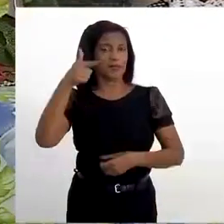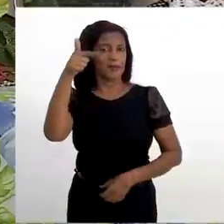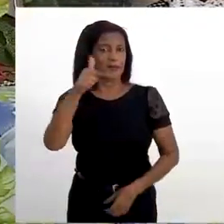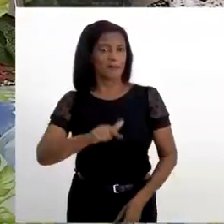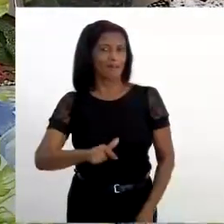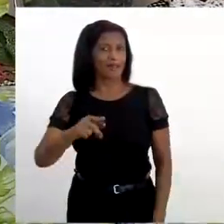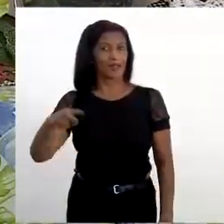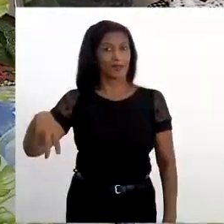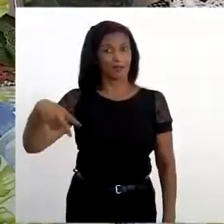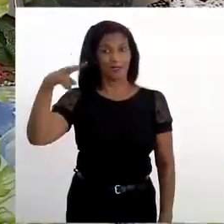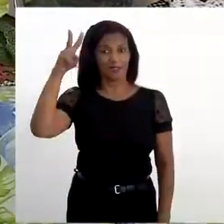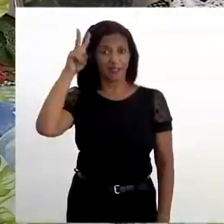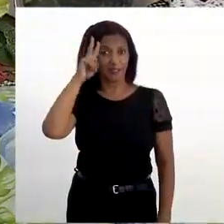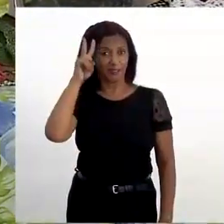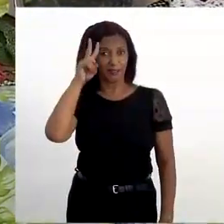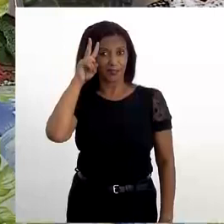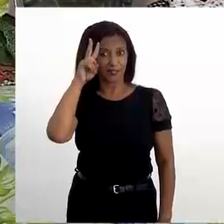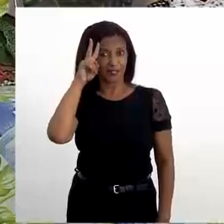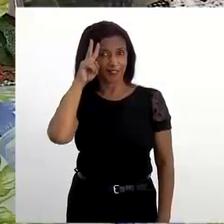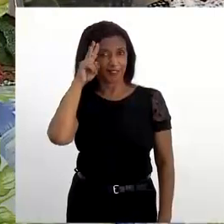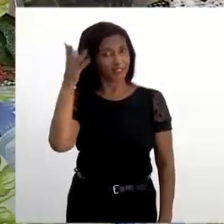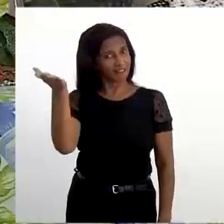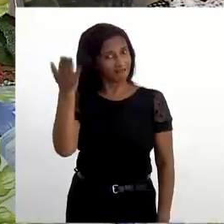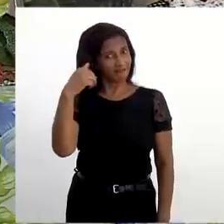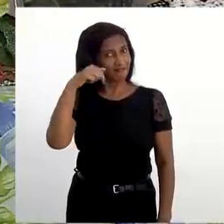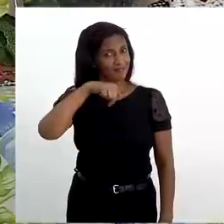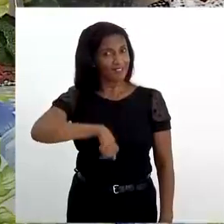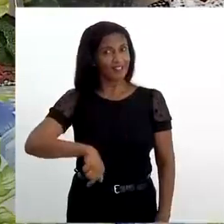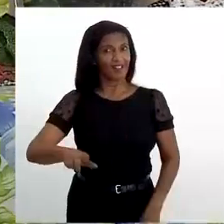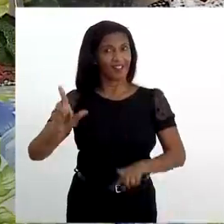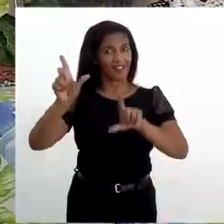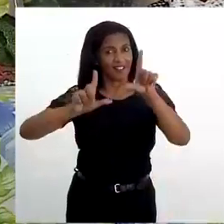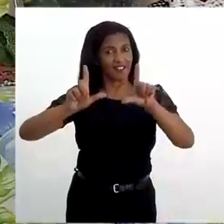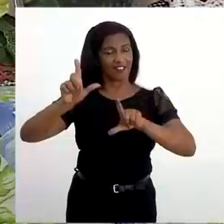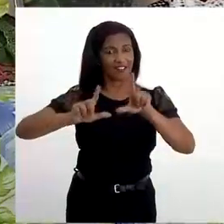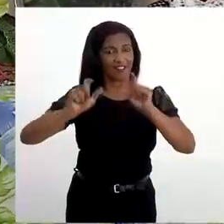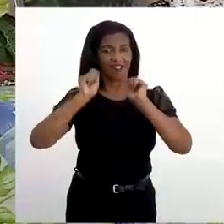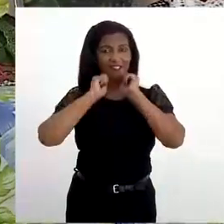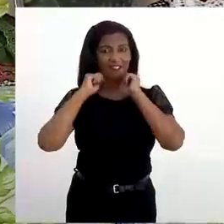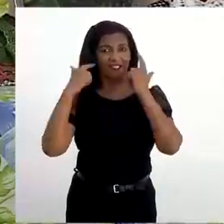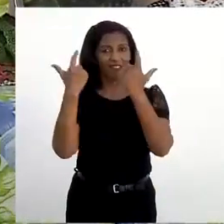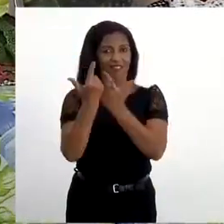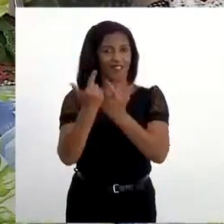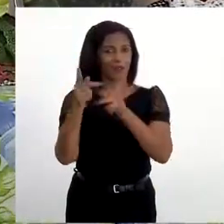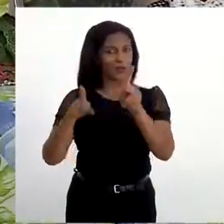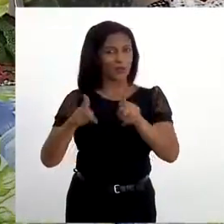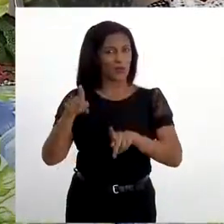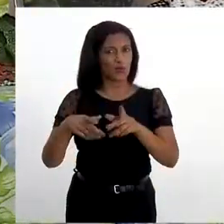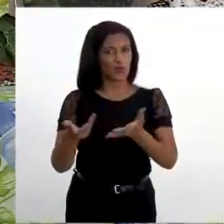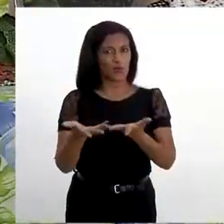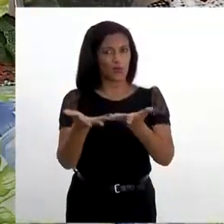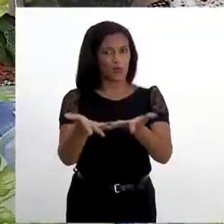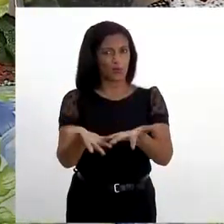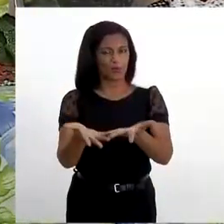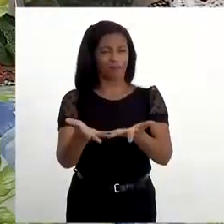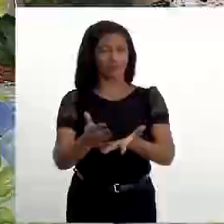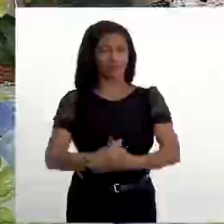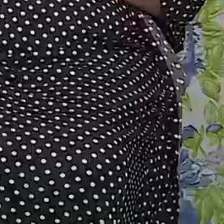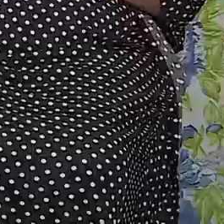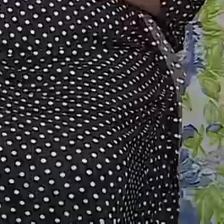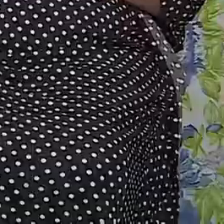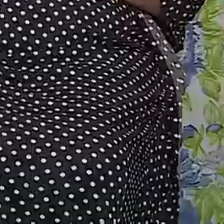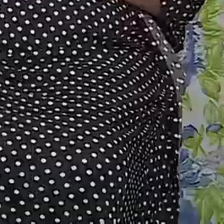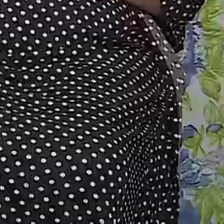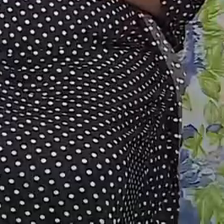Estaremos de volta em mais uma segunda-feira. E fico conosco. Aqui na TV Alerje. O canal do